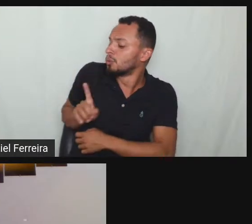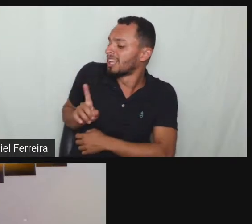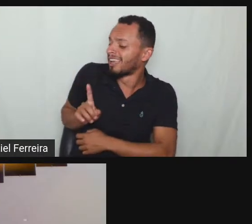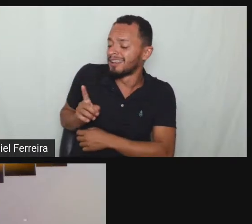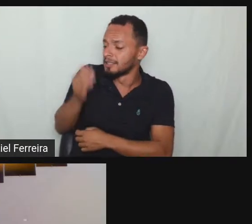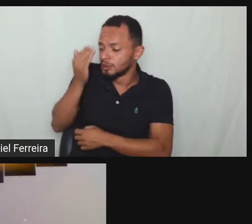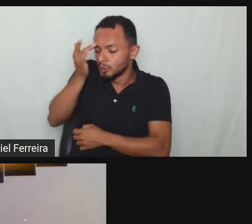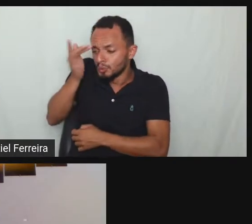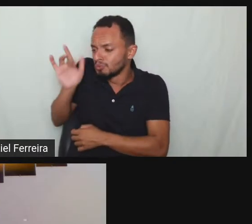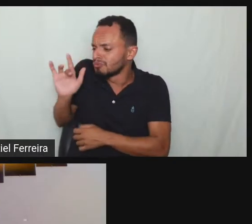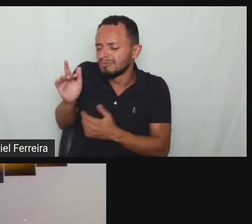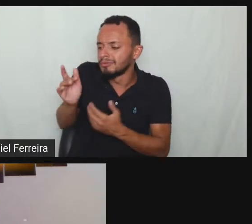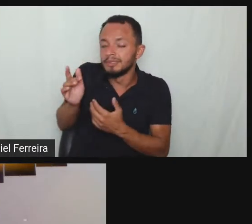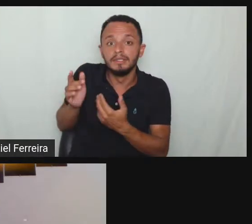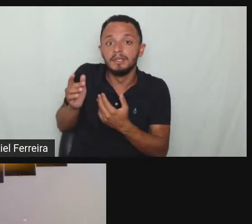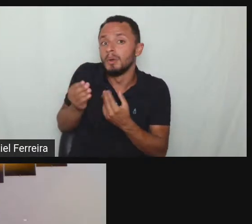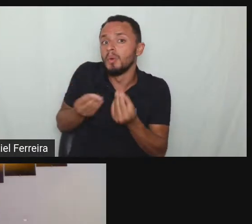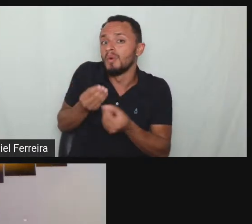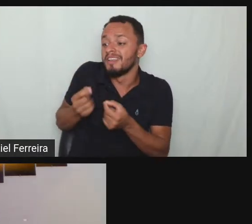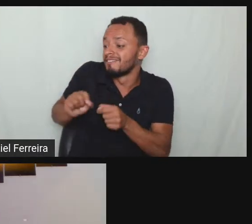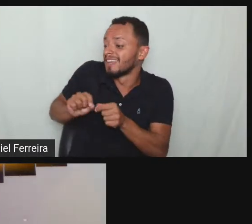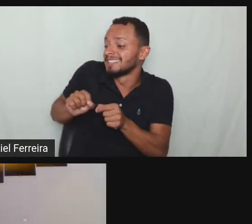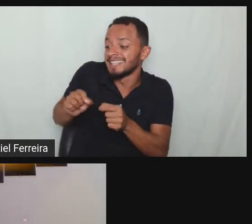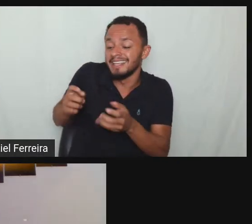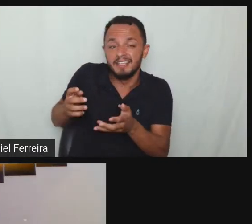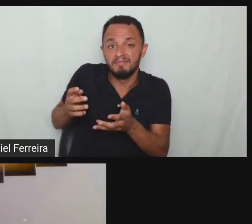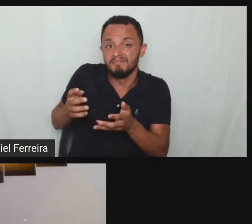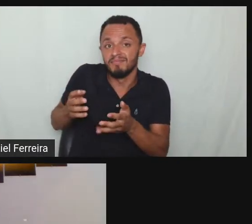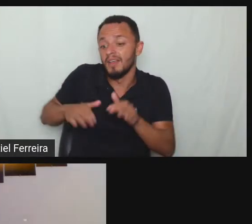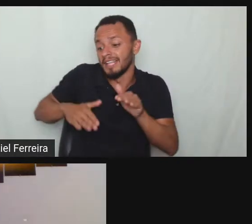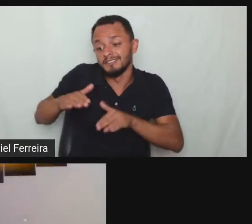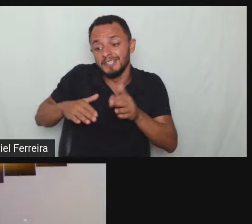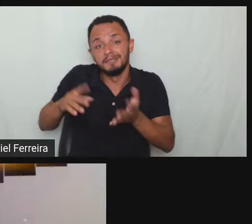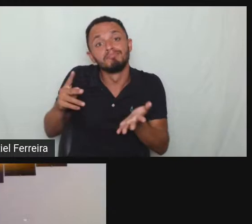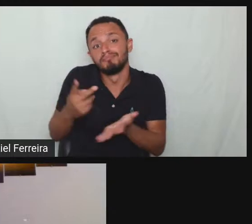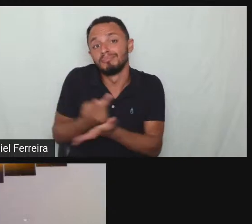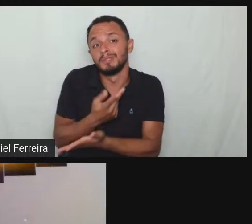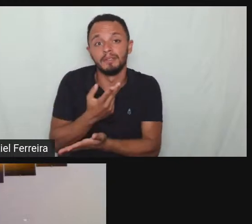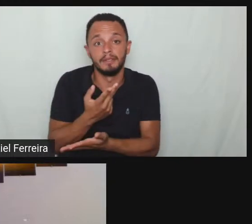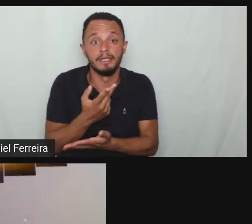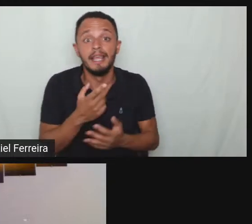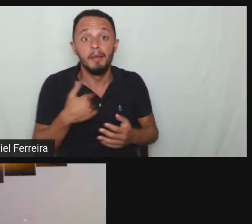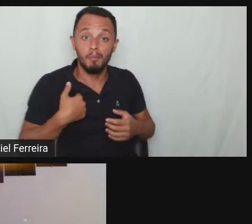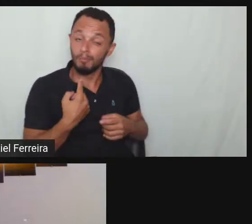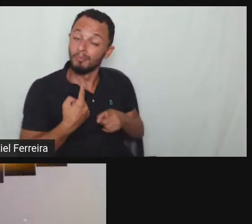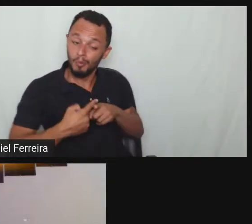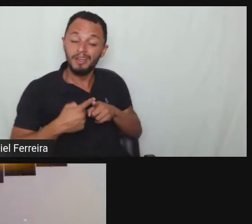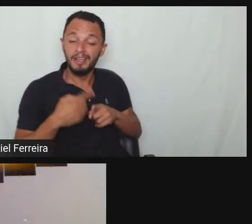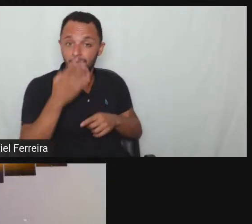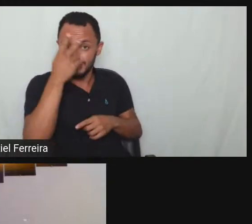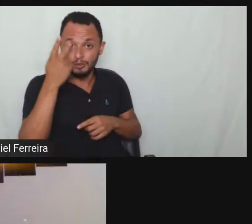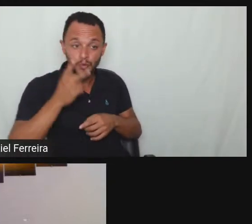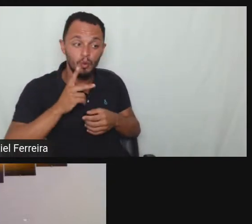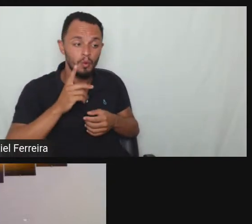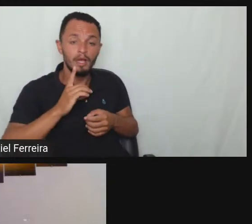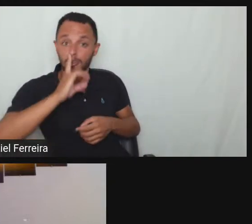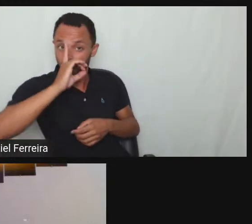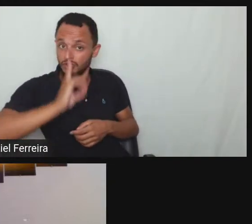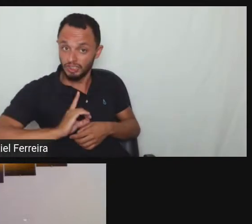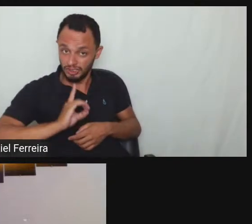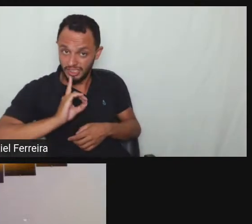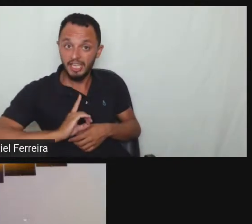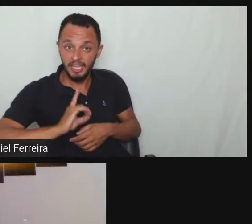Marcelo para quem tá sofrendo esse tipo de violação porque ela tem o direito de ter uma adaptação do trabalho